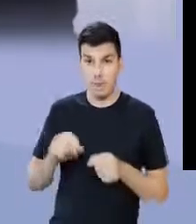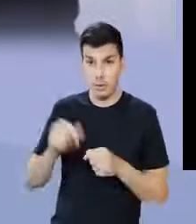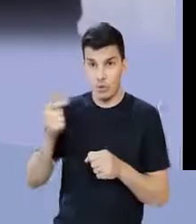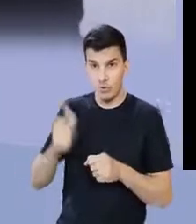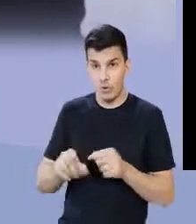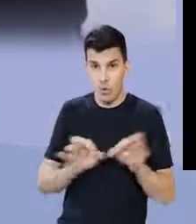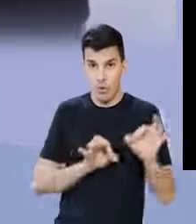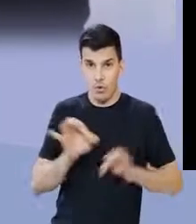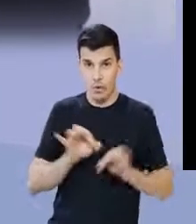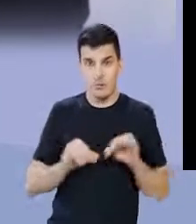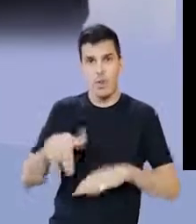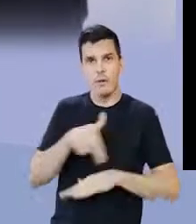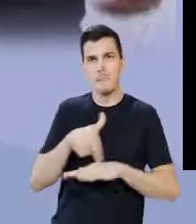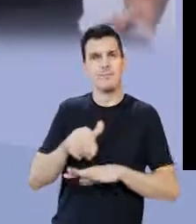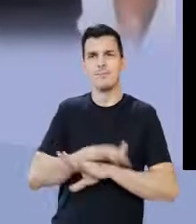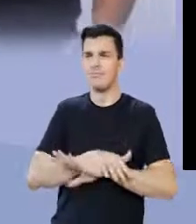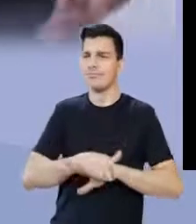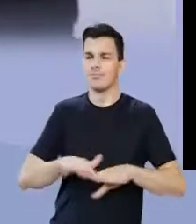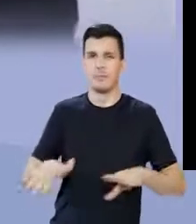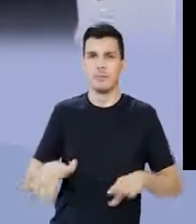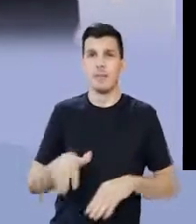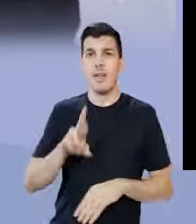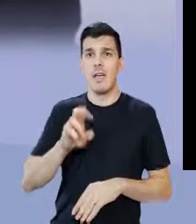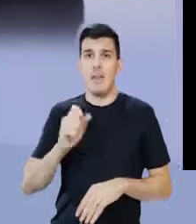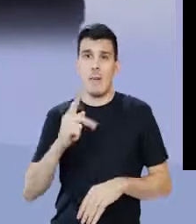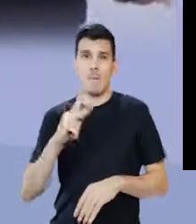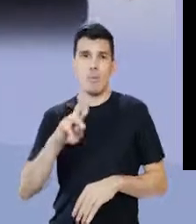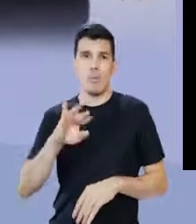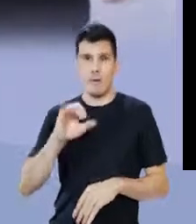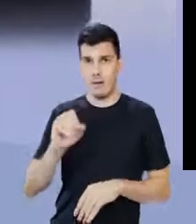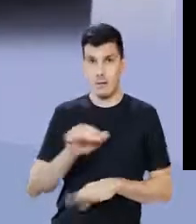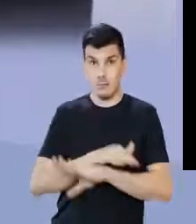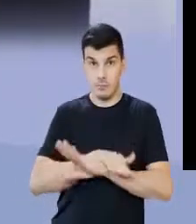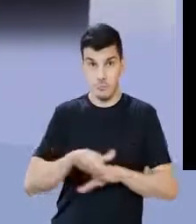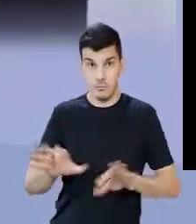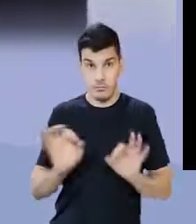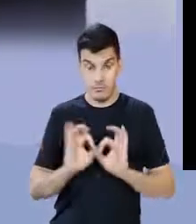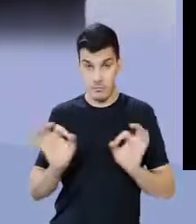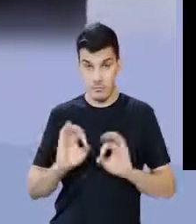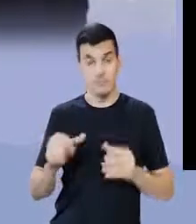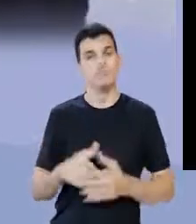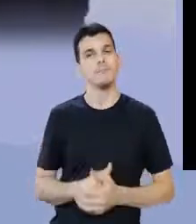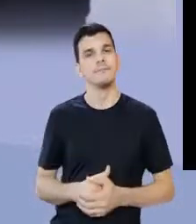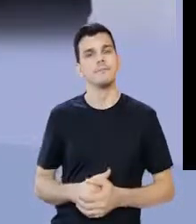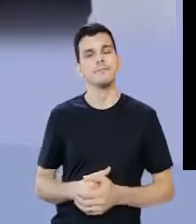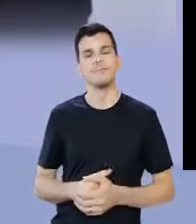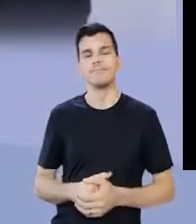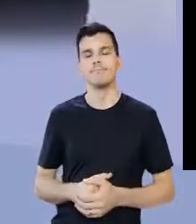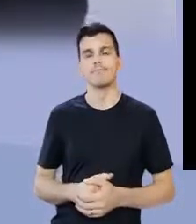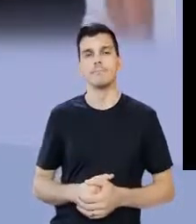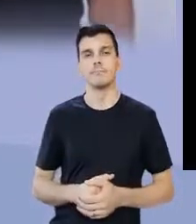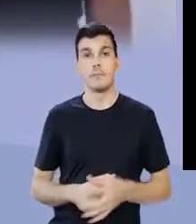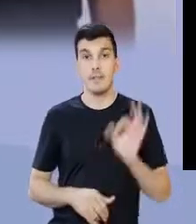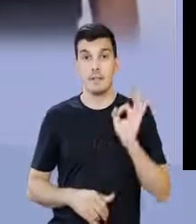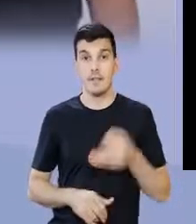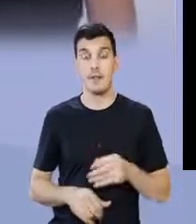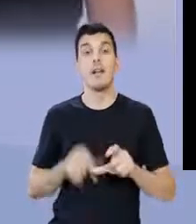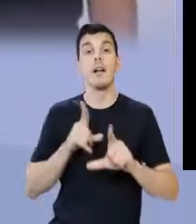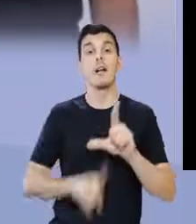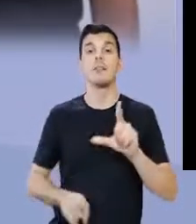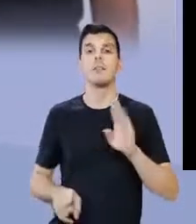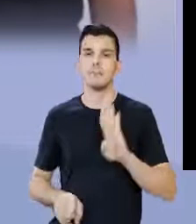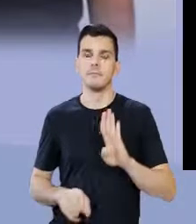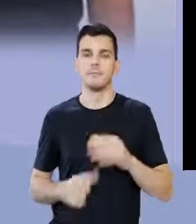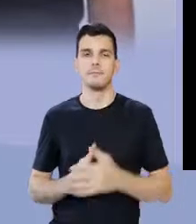É, recompor a organização republicana, para opa, vou para a república, para fatismo. Não pode ser, com certeza, o